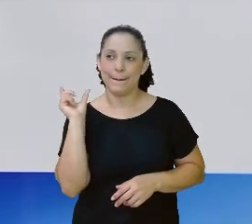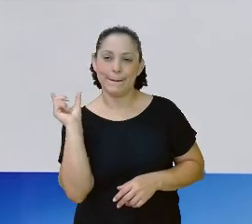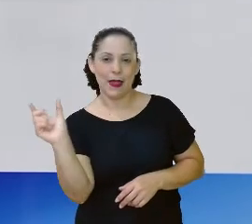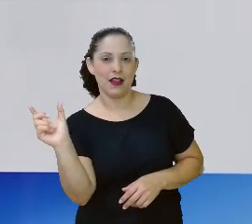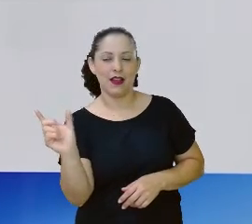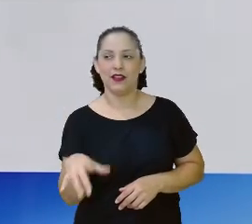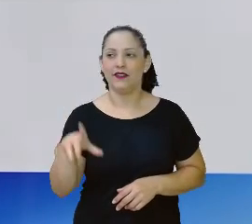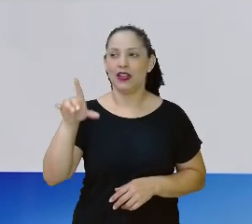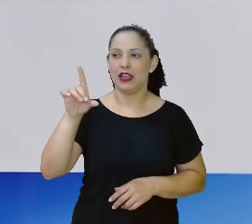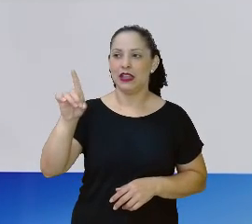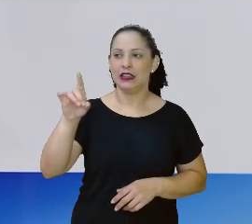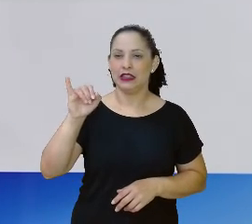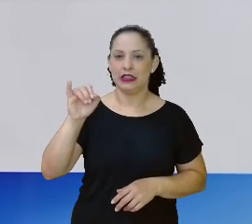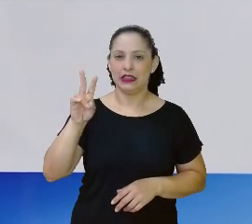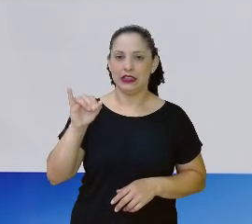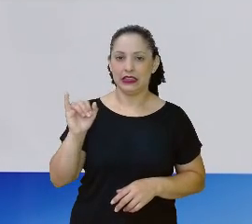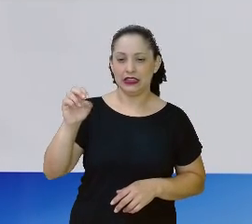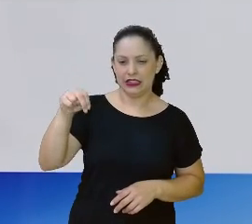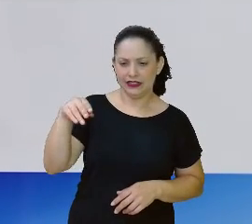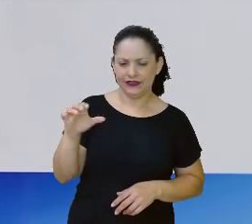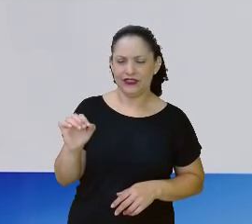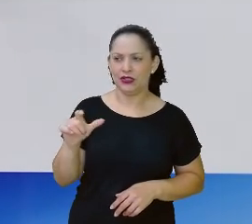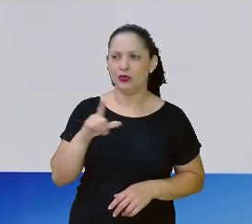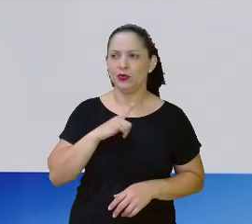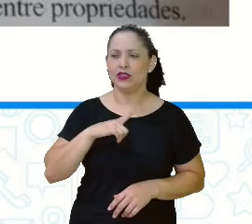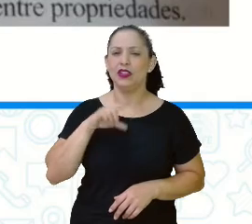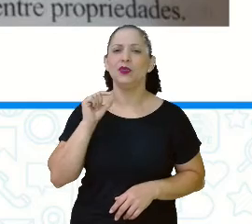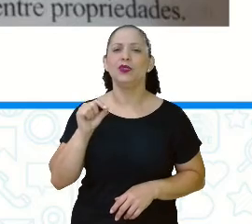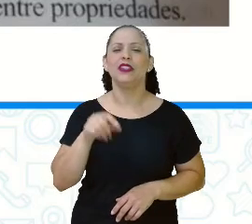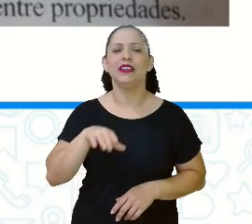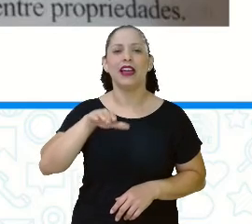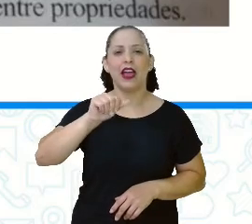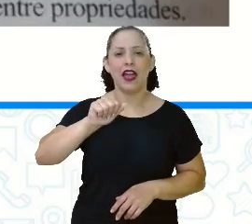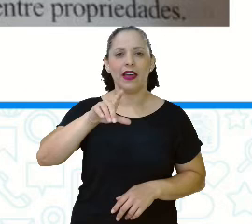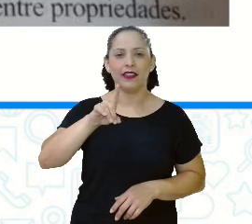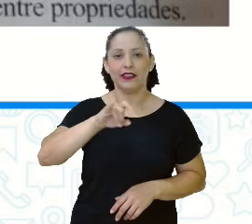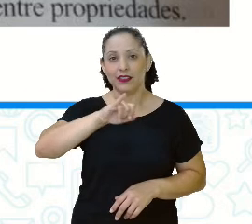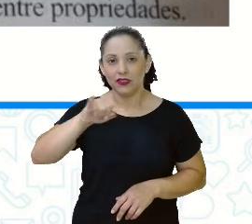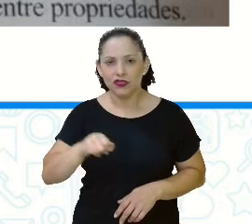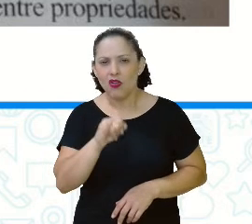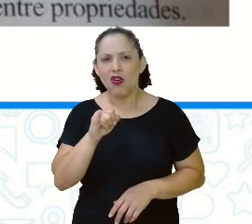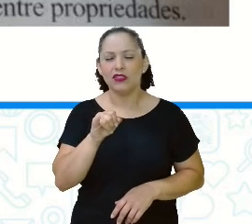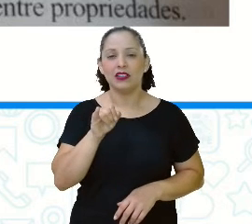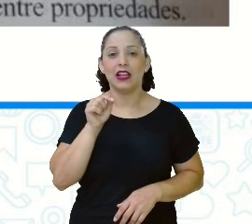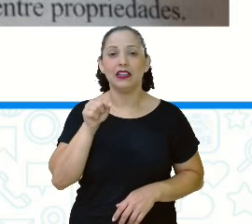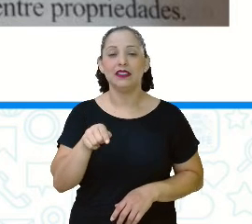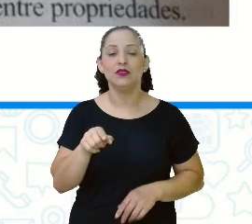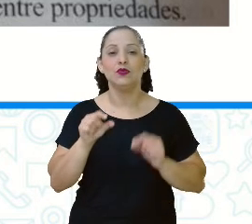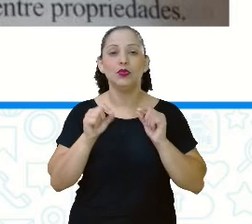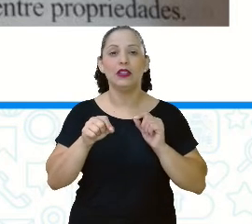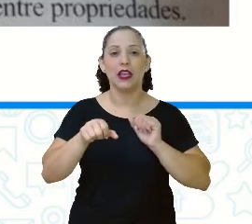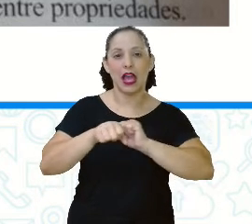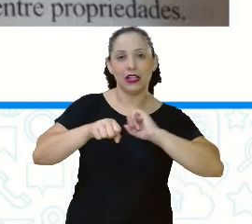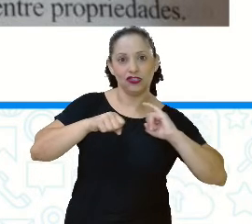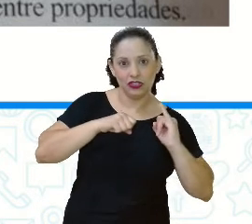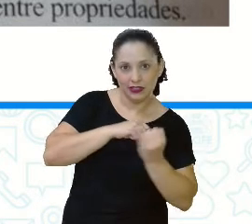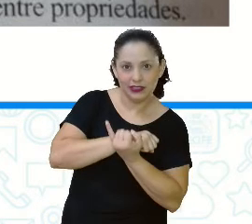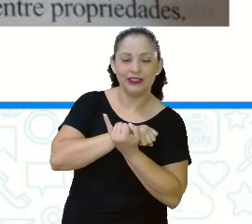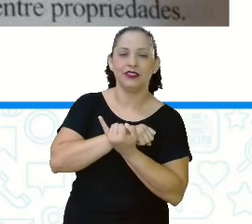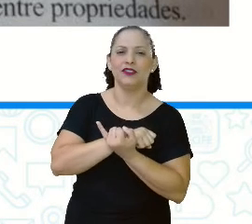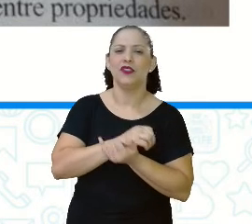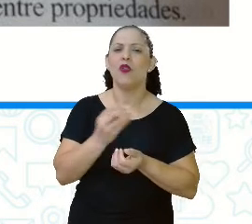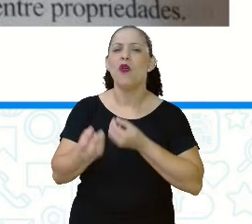Não sei o que eu vi aqui, ó. Eu tenho ADJ. O que é isso, professora? Adjetivo. Como eu vou saber?